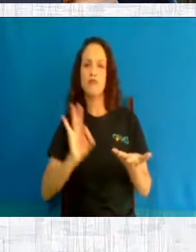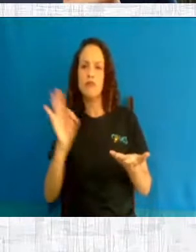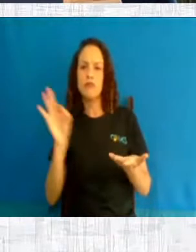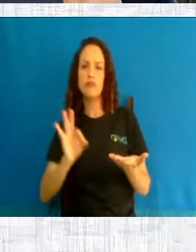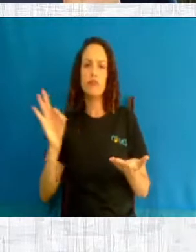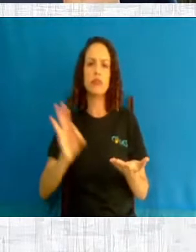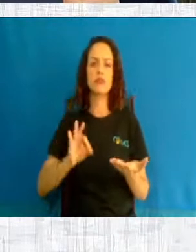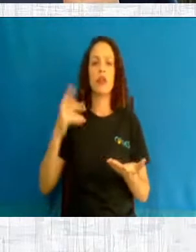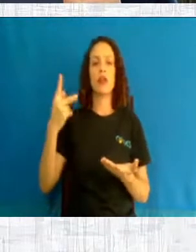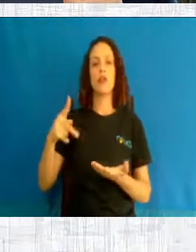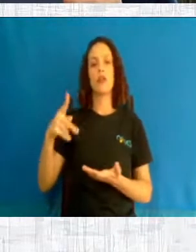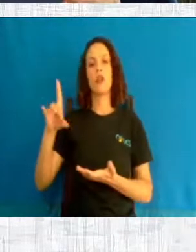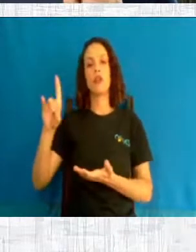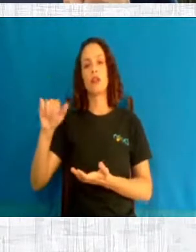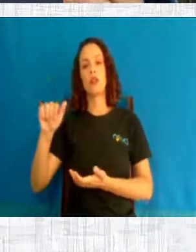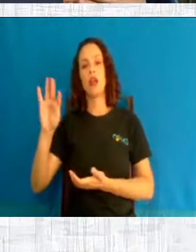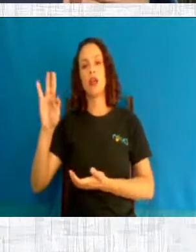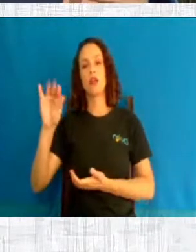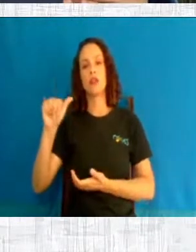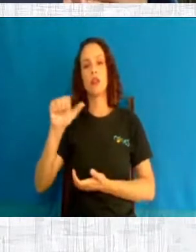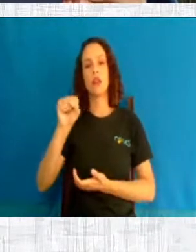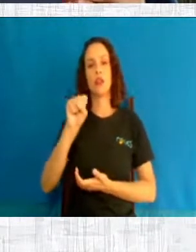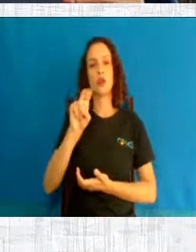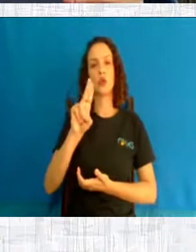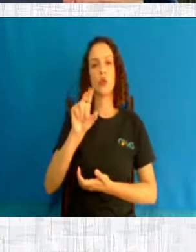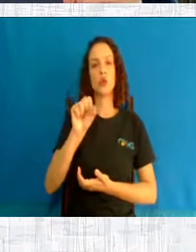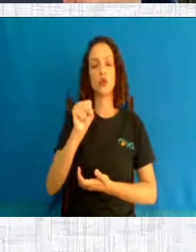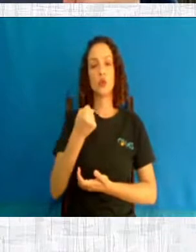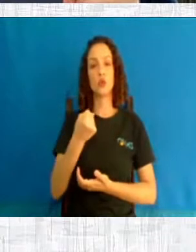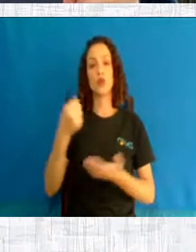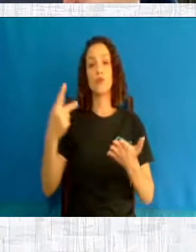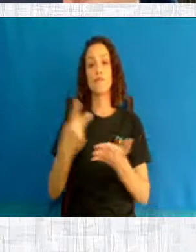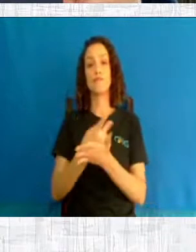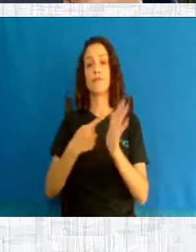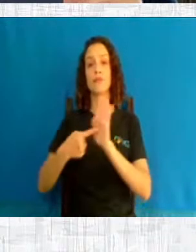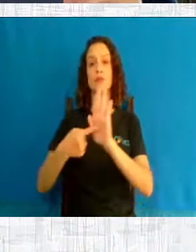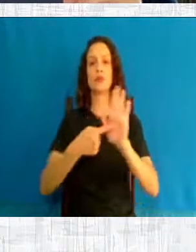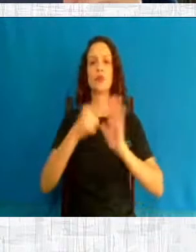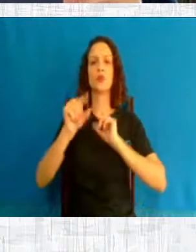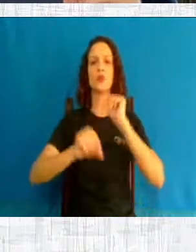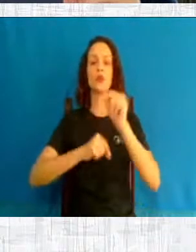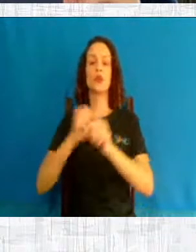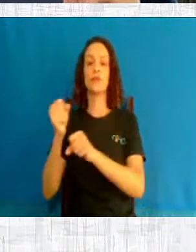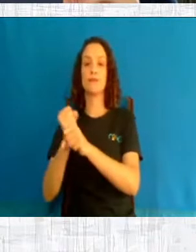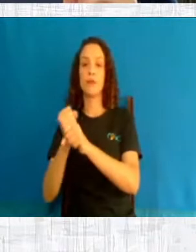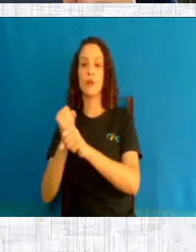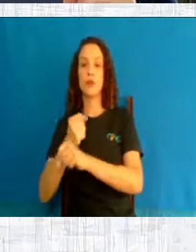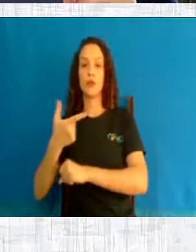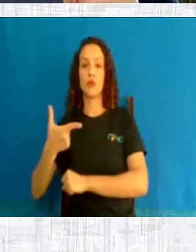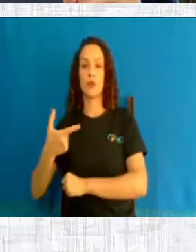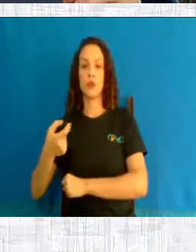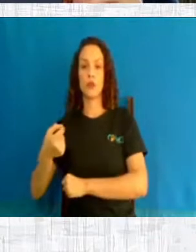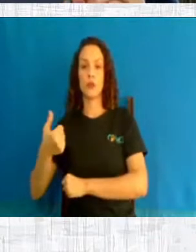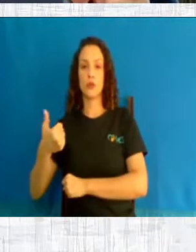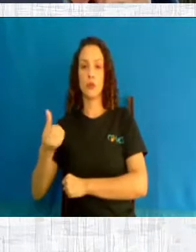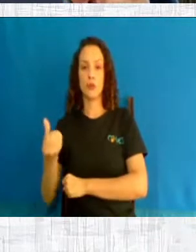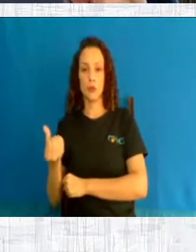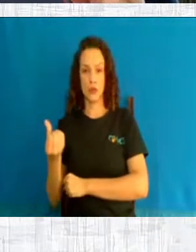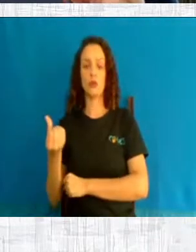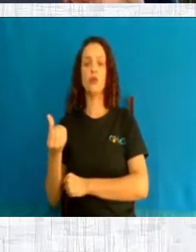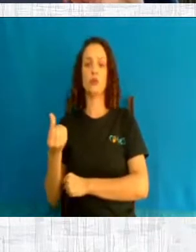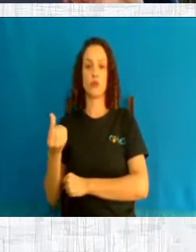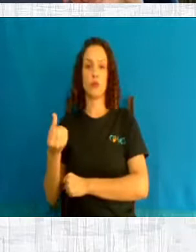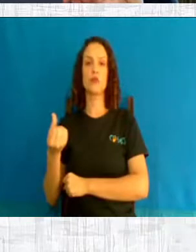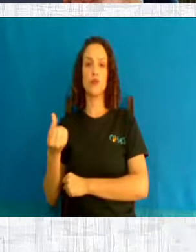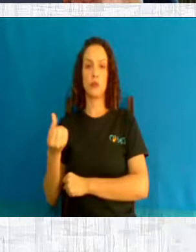DataSus. Eles, a gente tem aqui no ano de 2016, por exemplo, eu não tenho os dados mais atualizados, mas no ano de